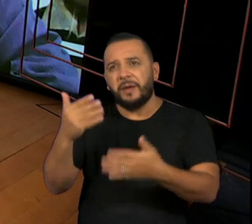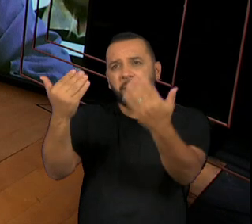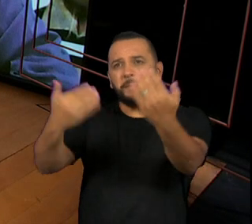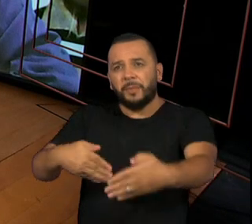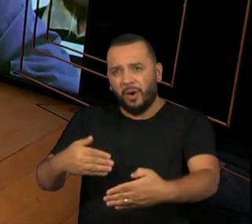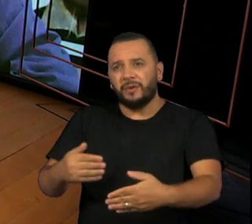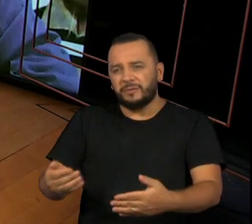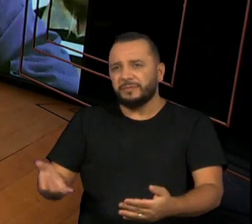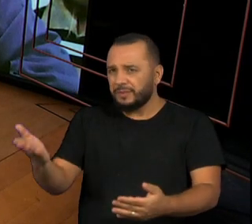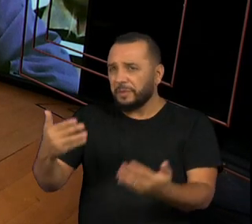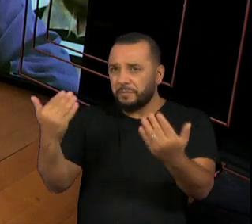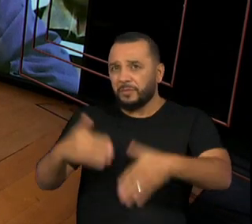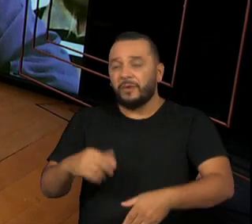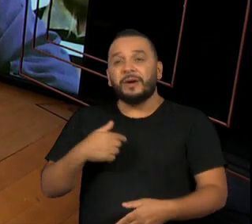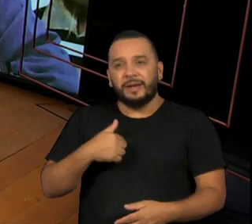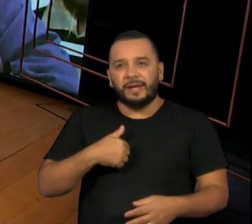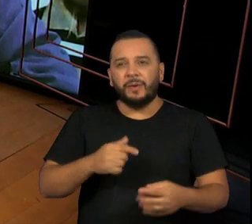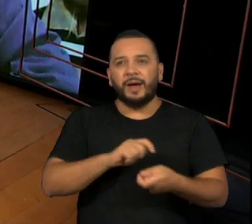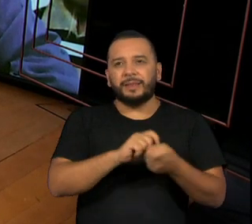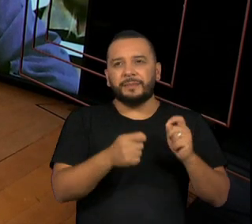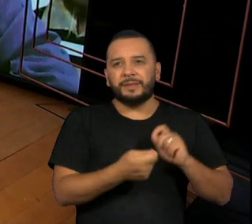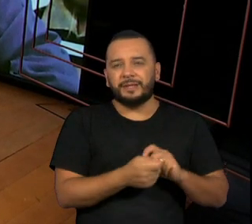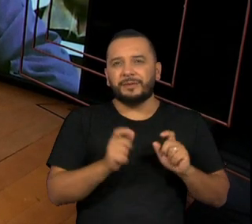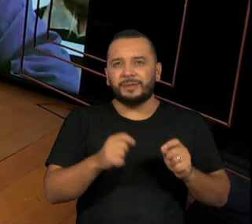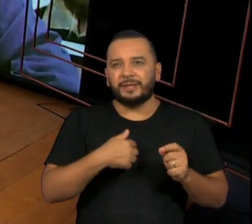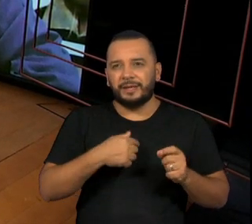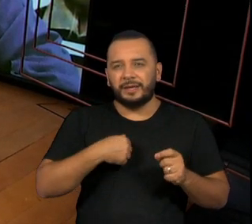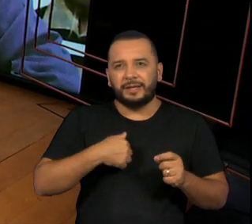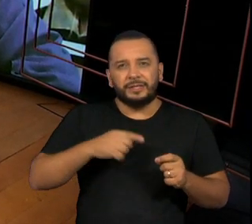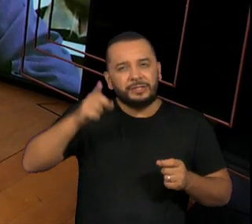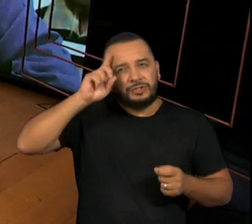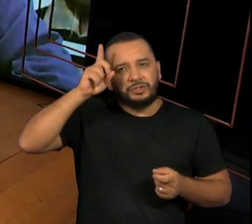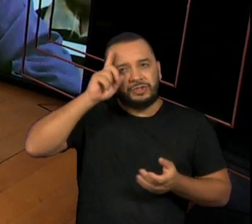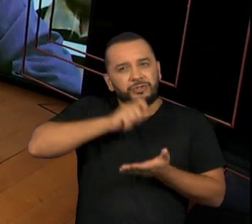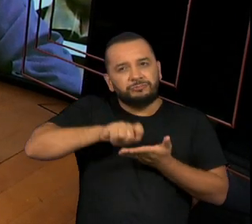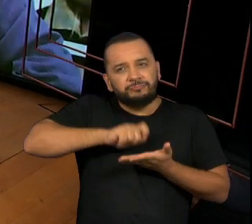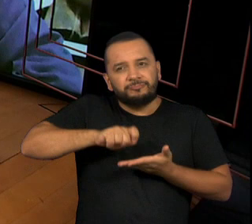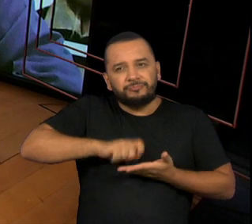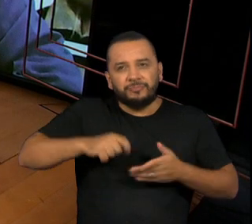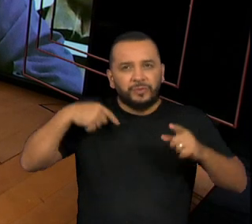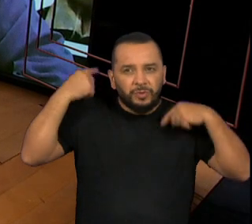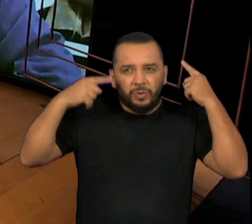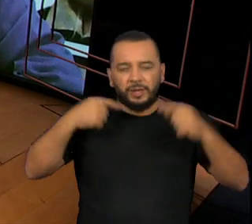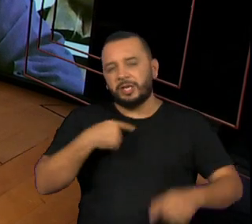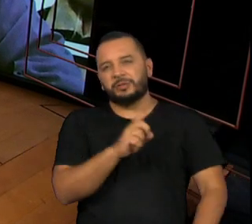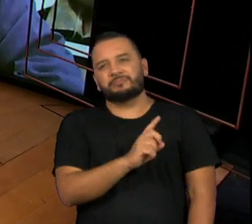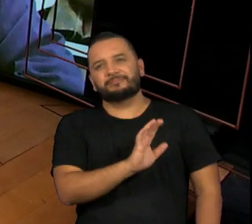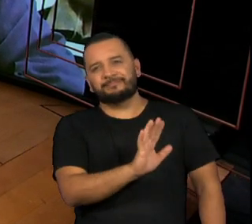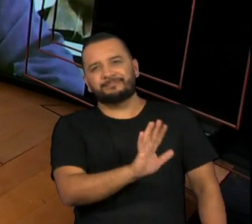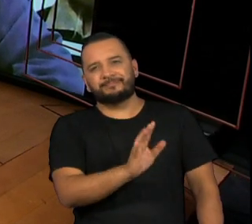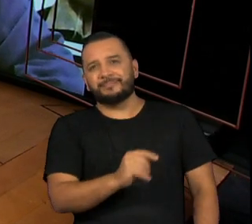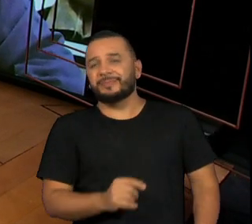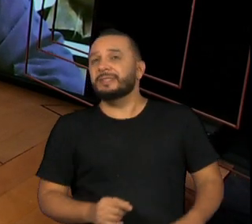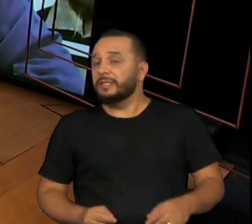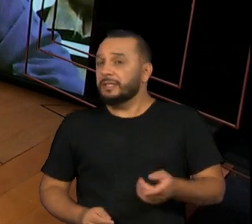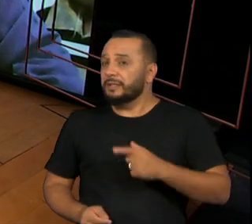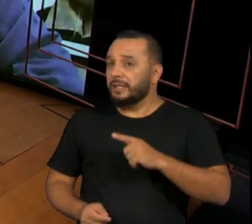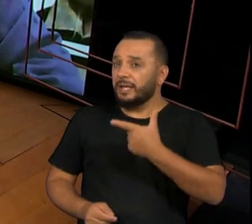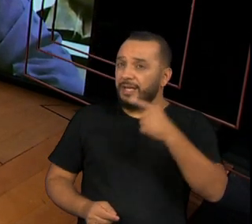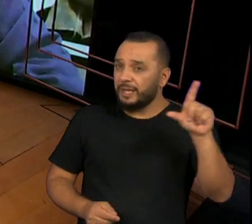E eu estava adaptando o Diário de um Louco. Eu dei para ele o Diário do Louco e ele falou, não, aqui é demais. Daí eu falei assim, olha, eu fiz esses